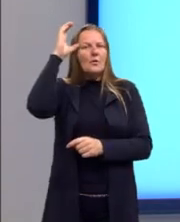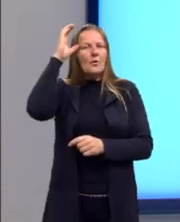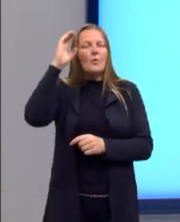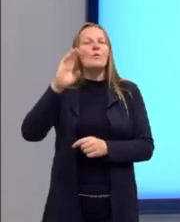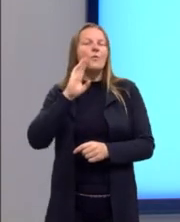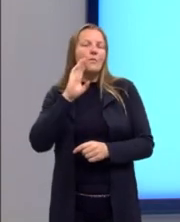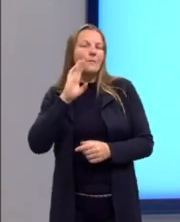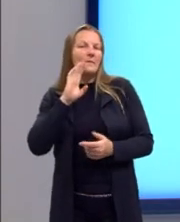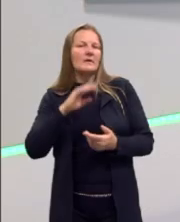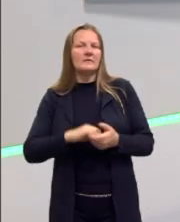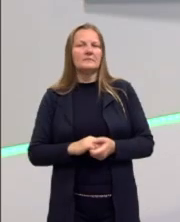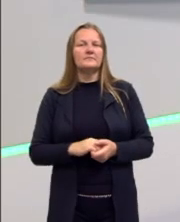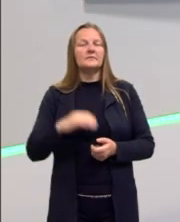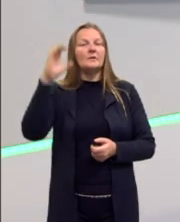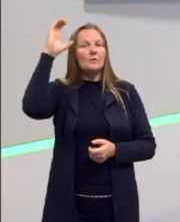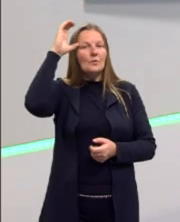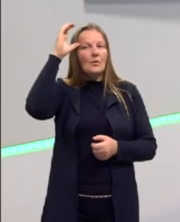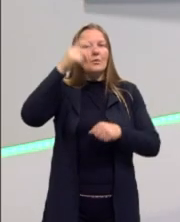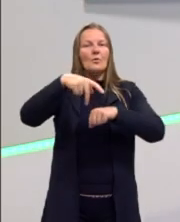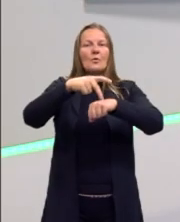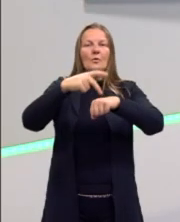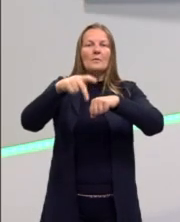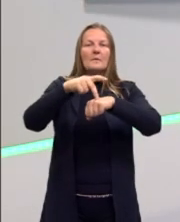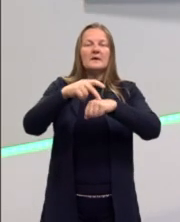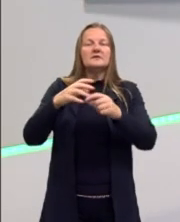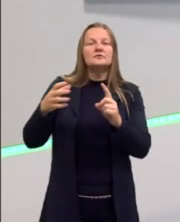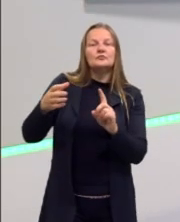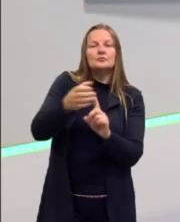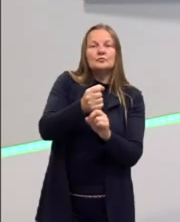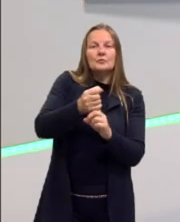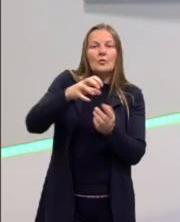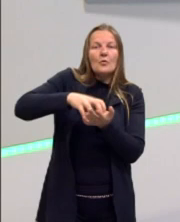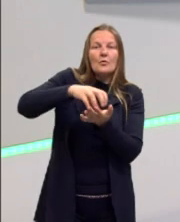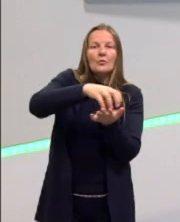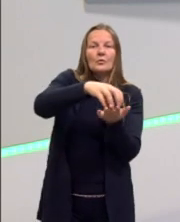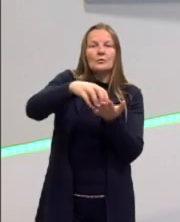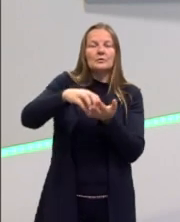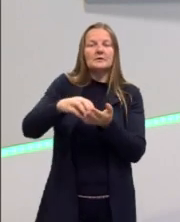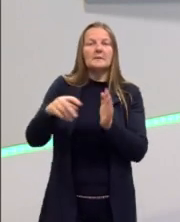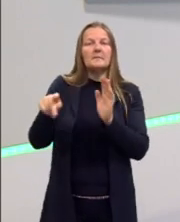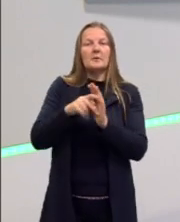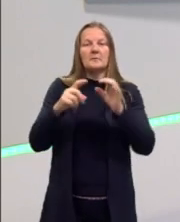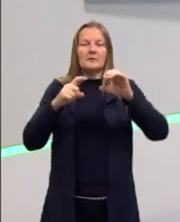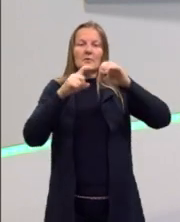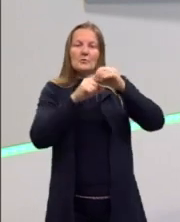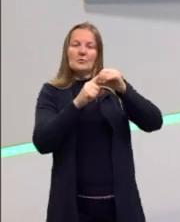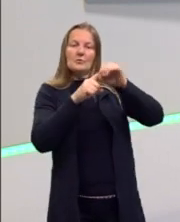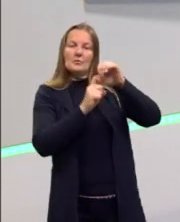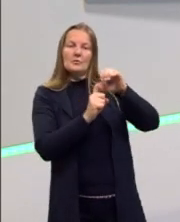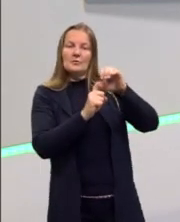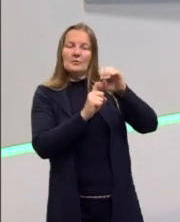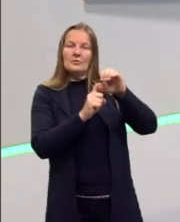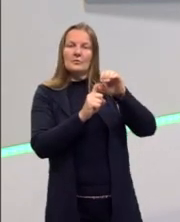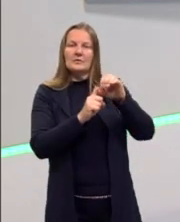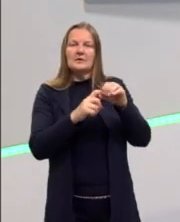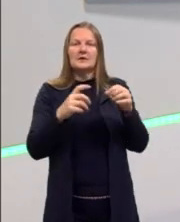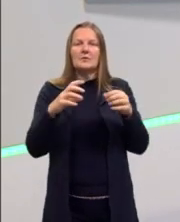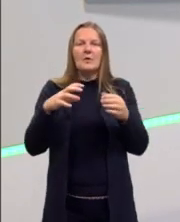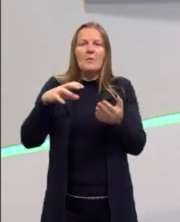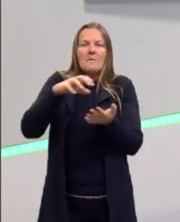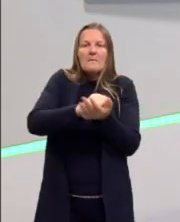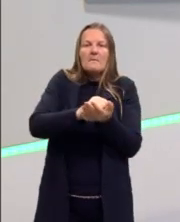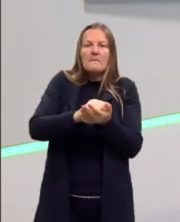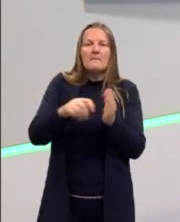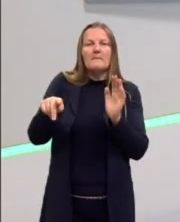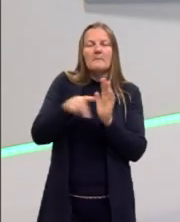não era considerado uma colônia da Bélgica. Na verdade, ele era considerado uma posse, uma